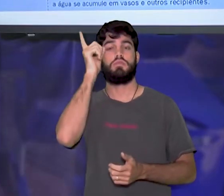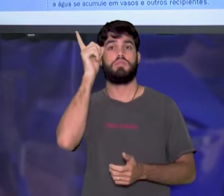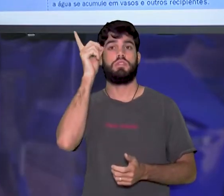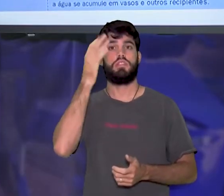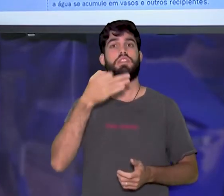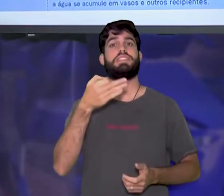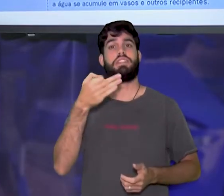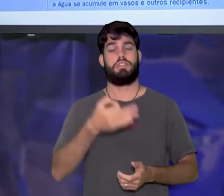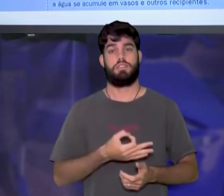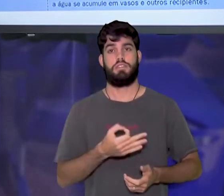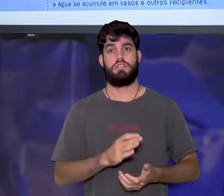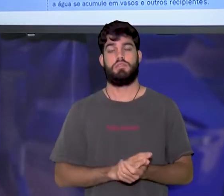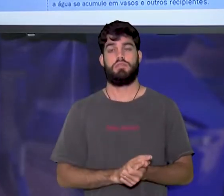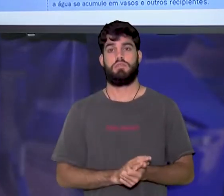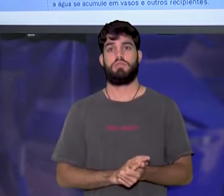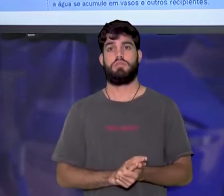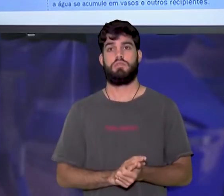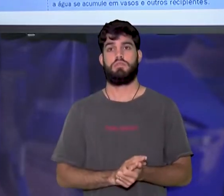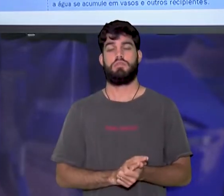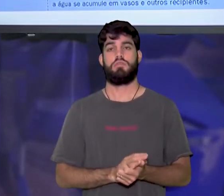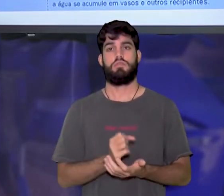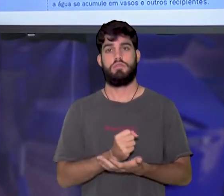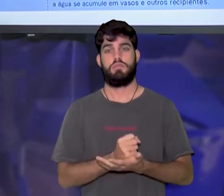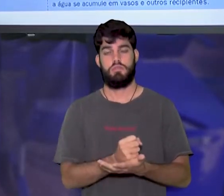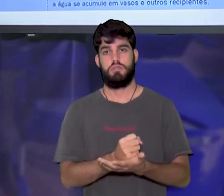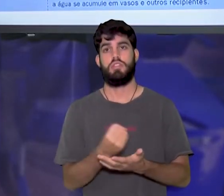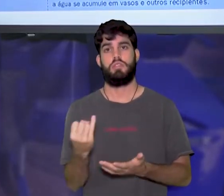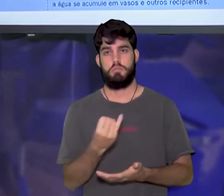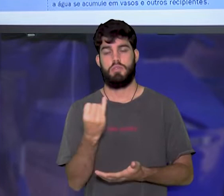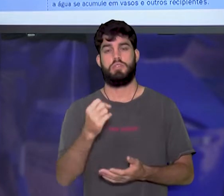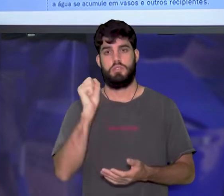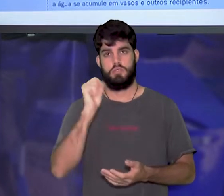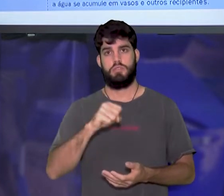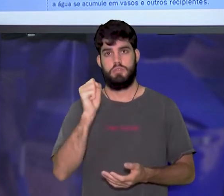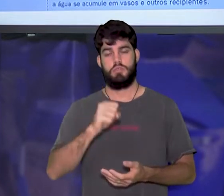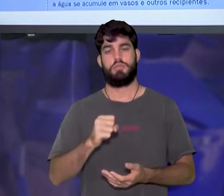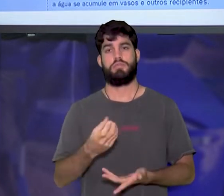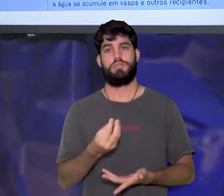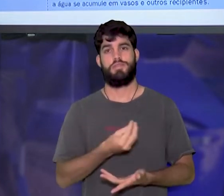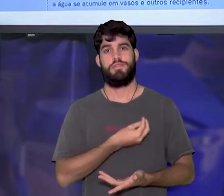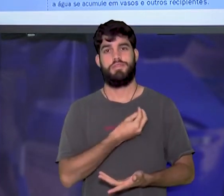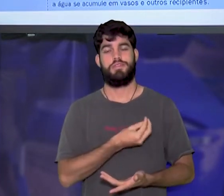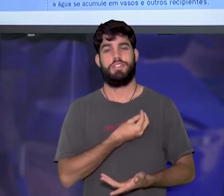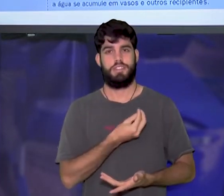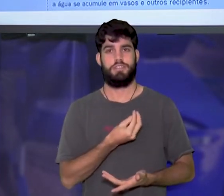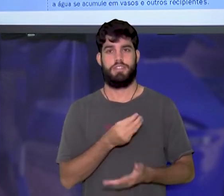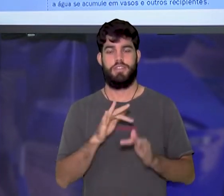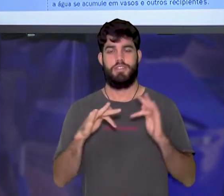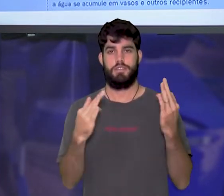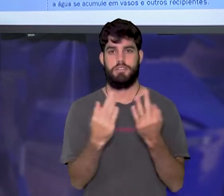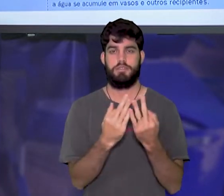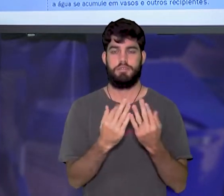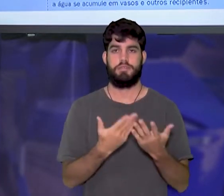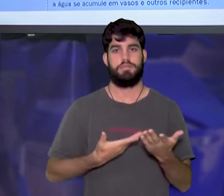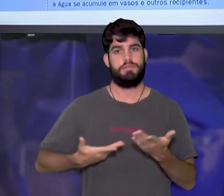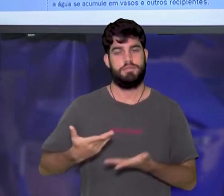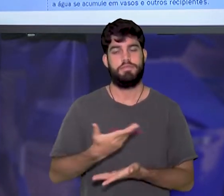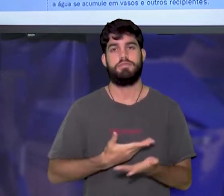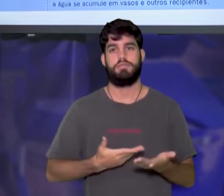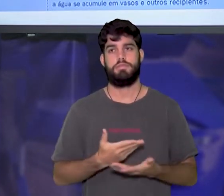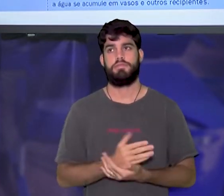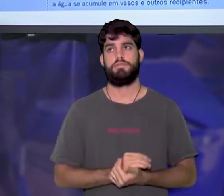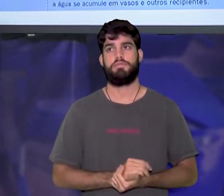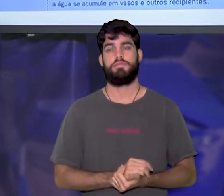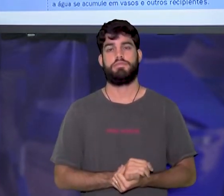de certeza. Então, a cooperação, ela é importante, sim, para o convívio familiar. Então, ideia de